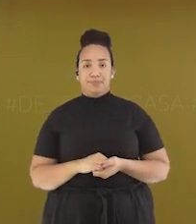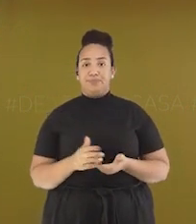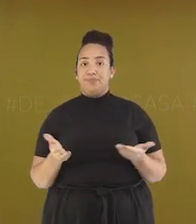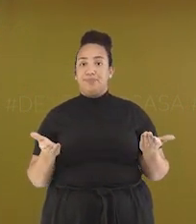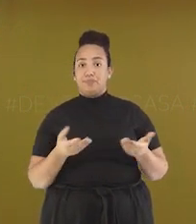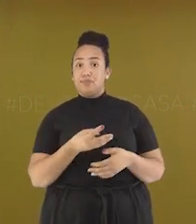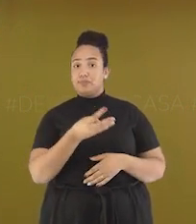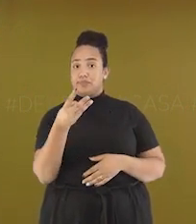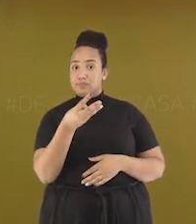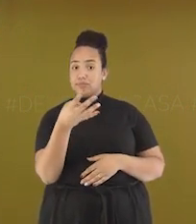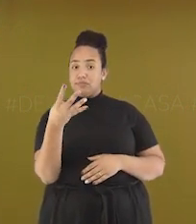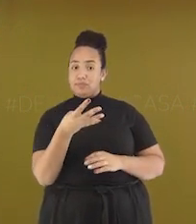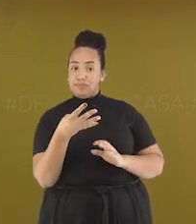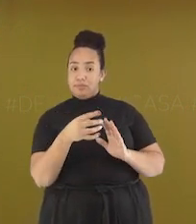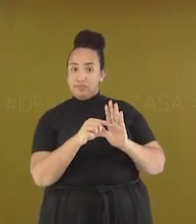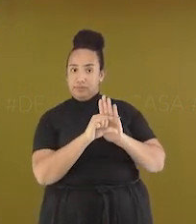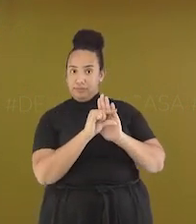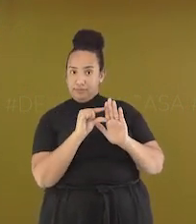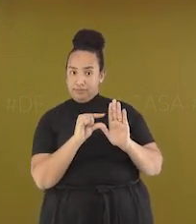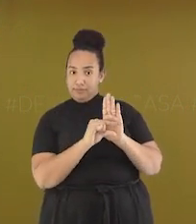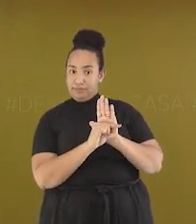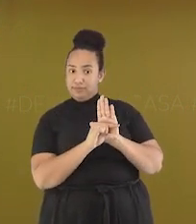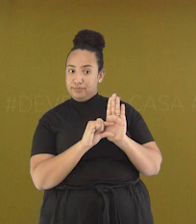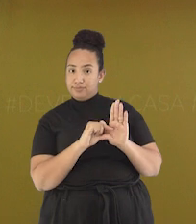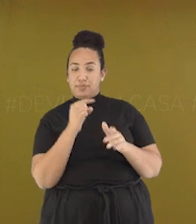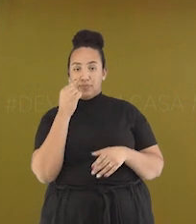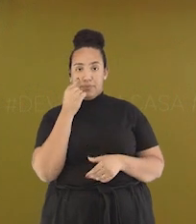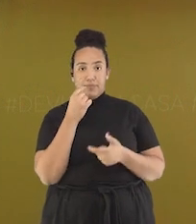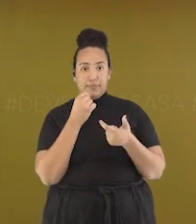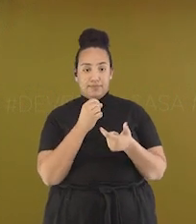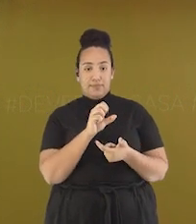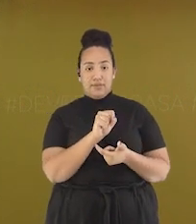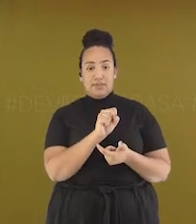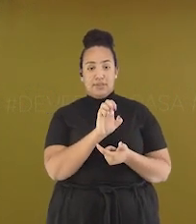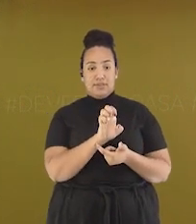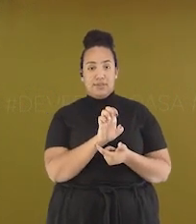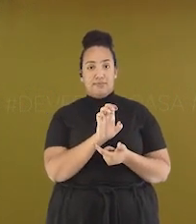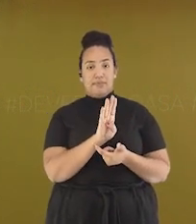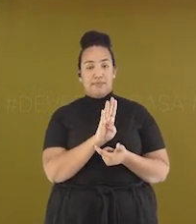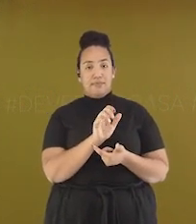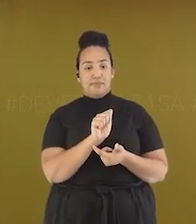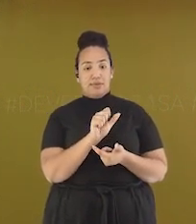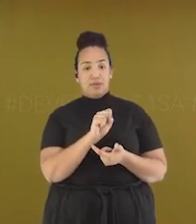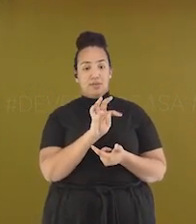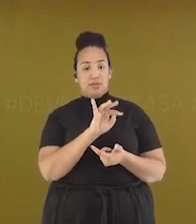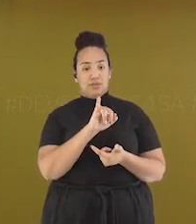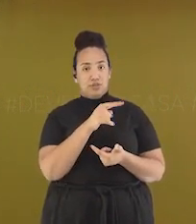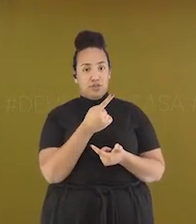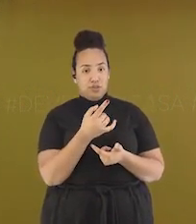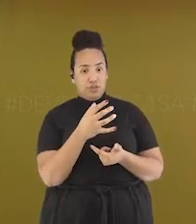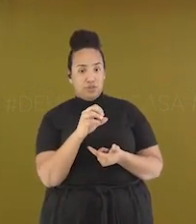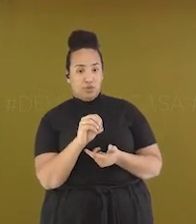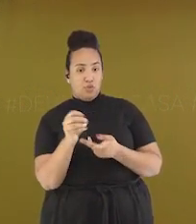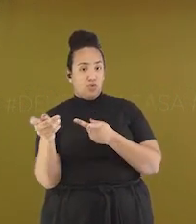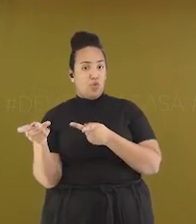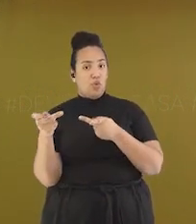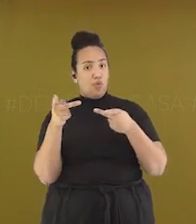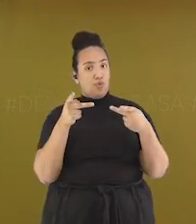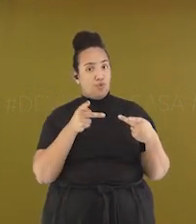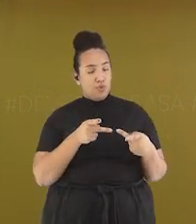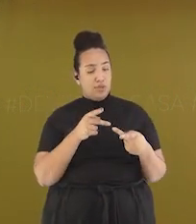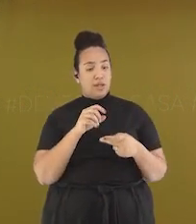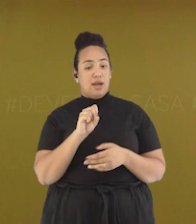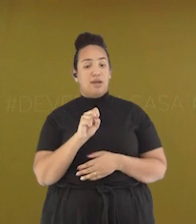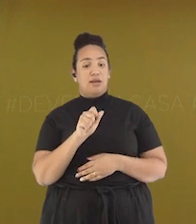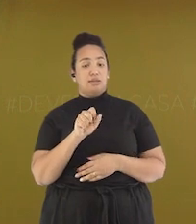quarto versos da primeira estrofe As palavras Sebastião Convidar e sair As sílabas tônicas aparecem